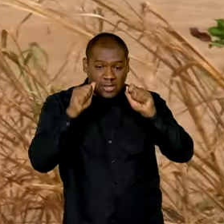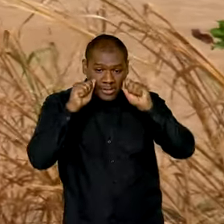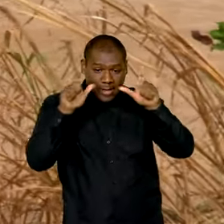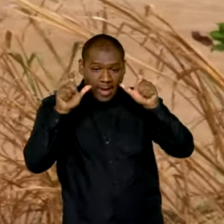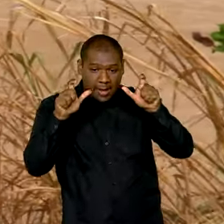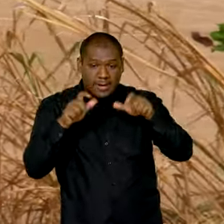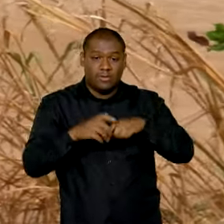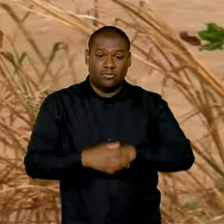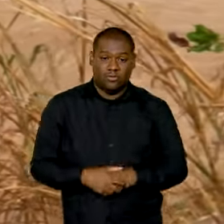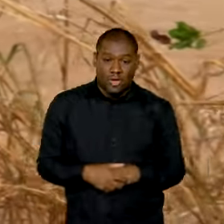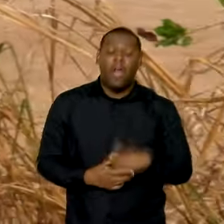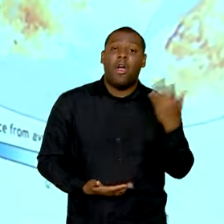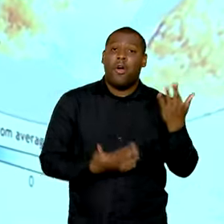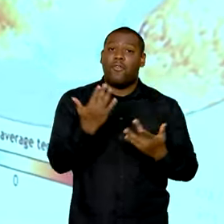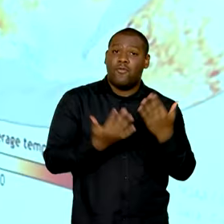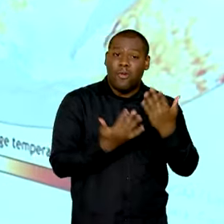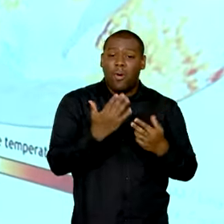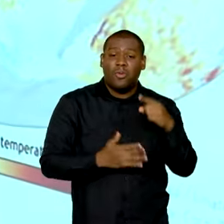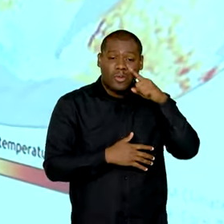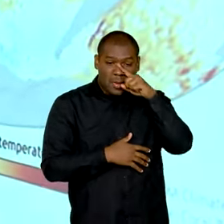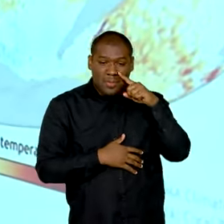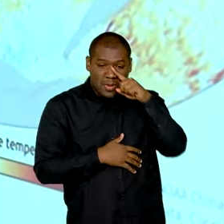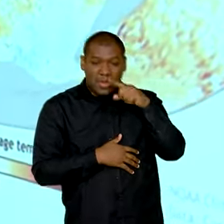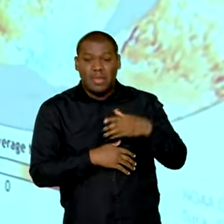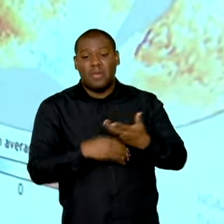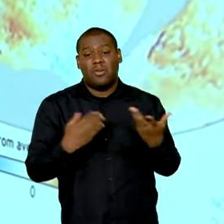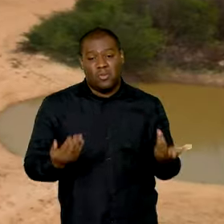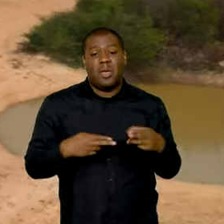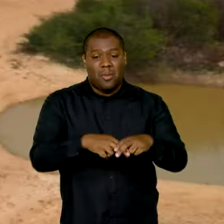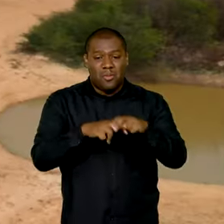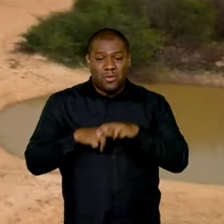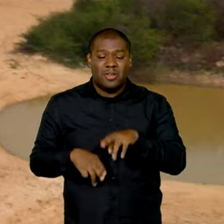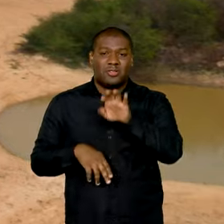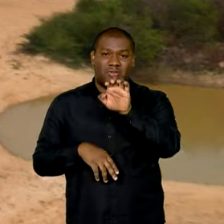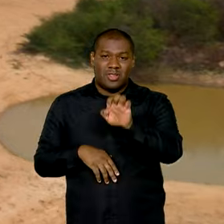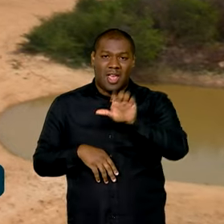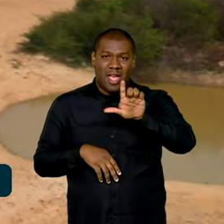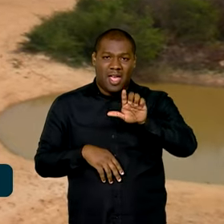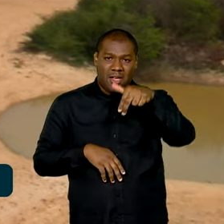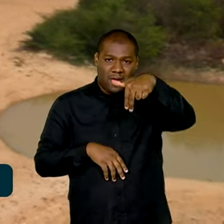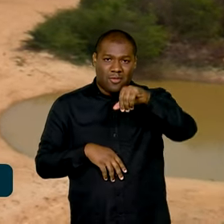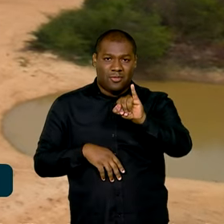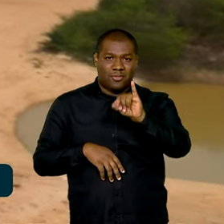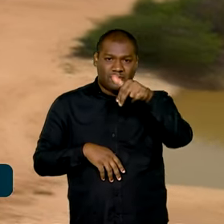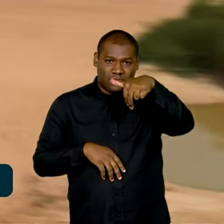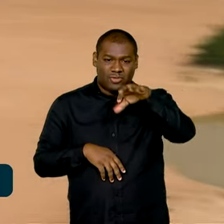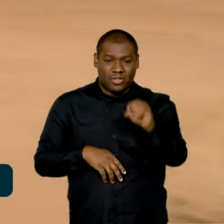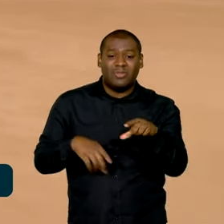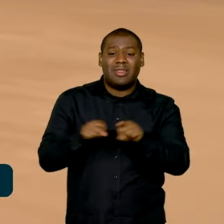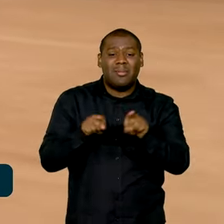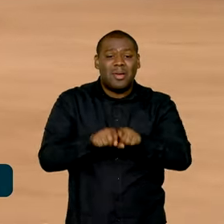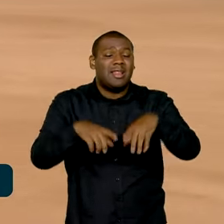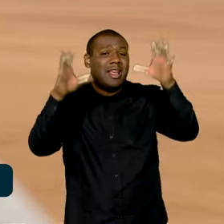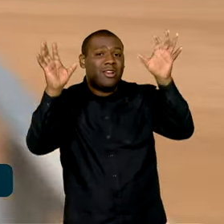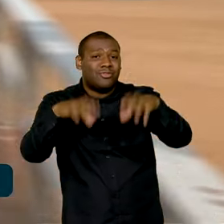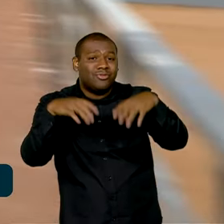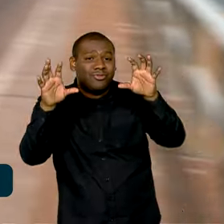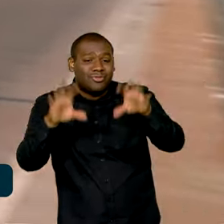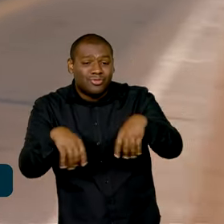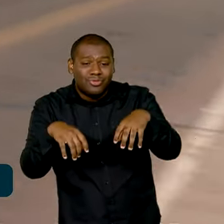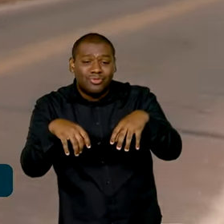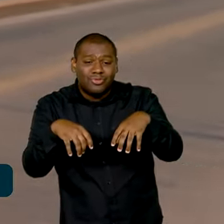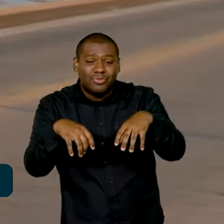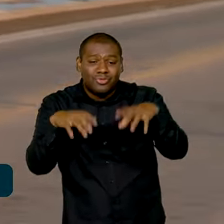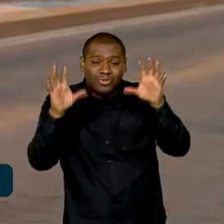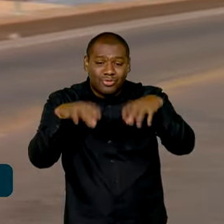maior risco de incêndios na região estão o fenômeno El Ninho, a redução das chuvas com os menores valores registrados de